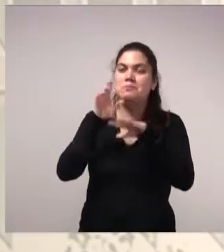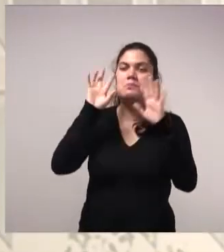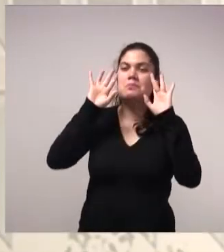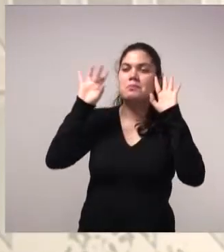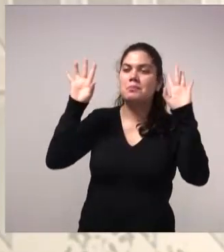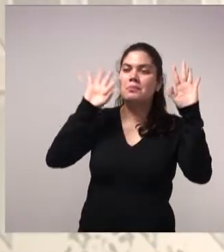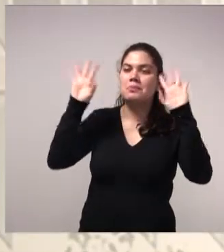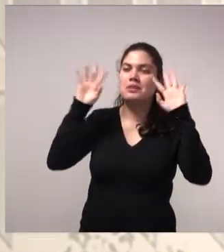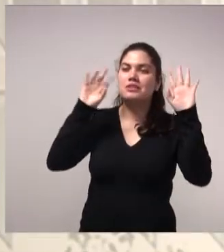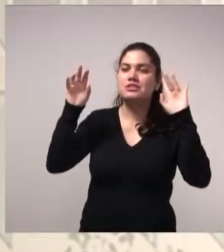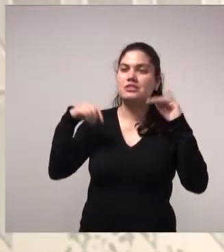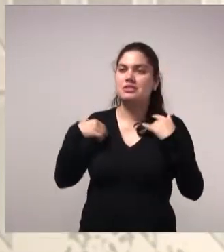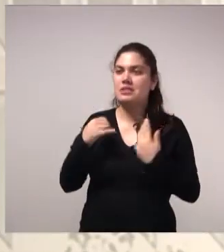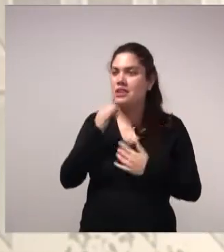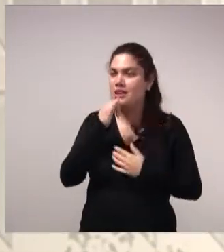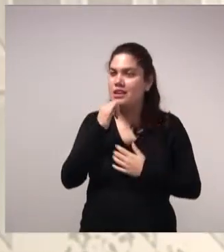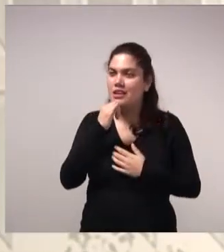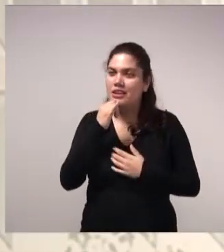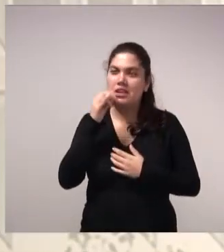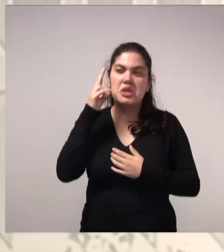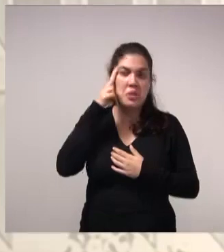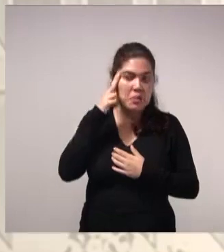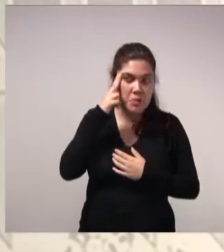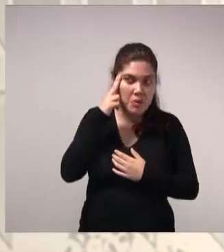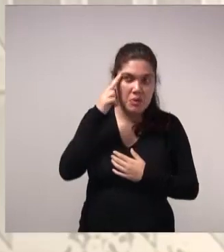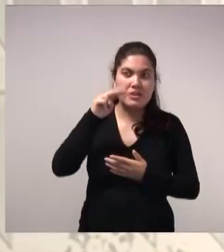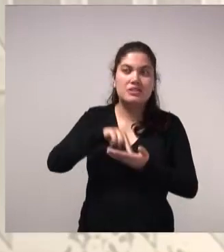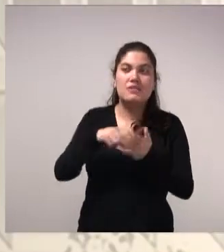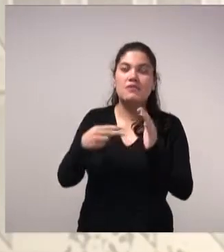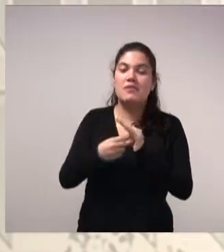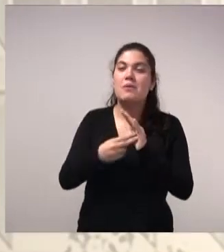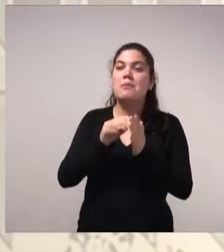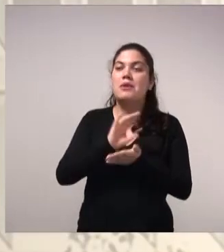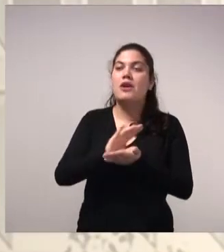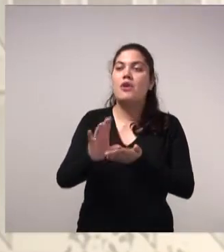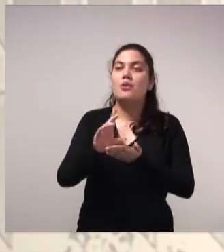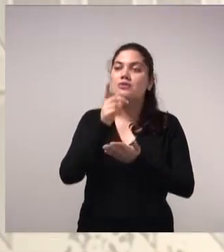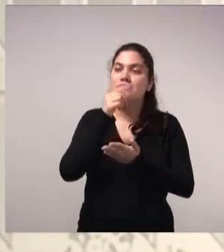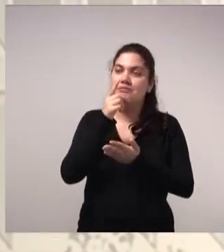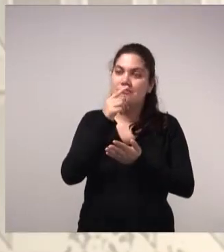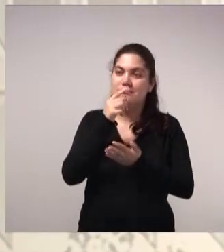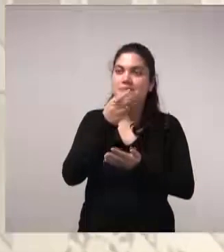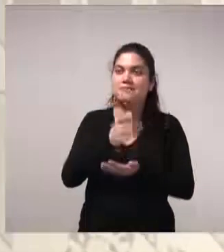que isso significaria para os recursos hídricos e o que significaria para a concessionária?